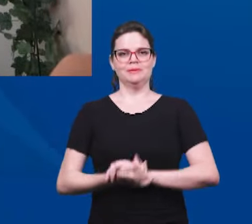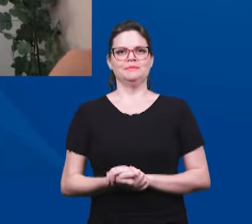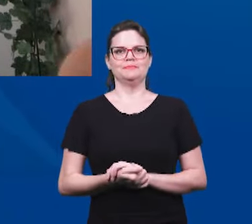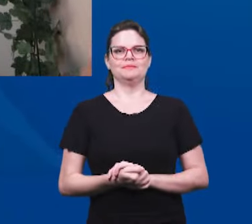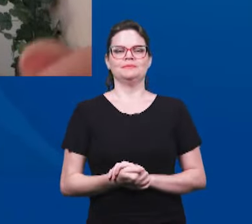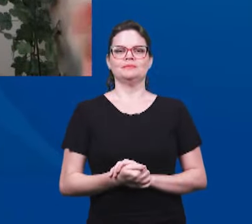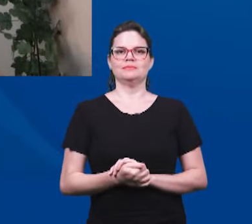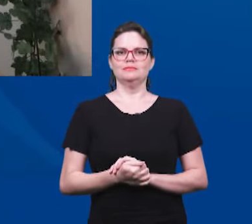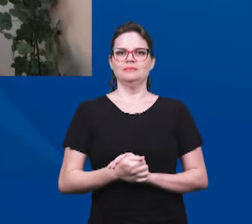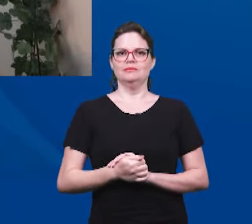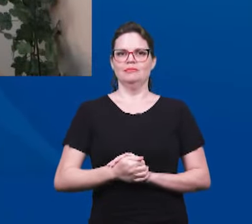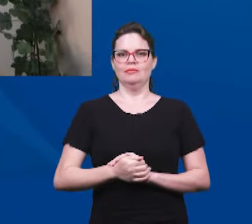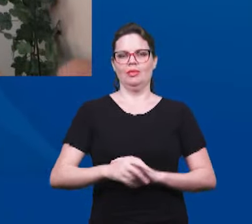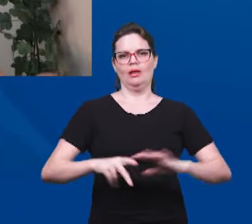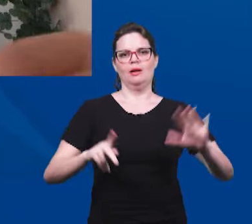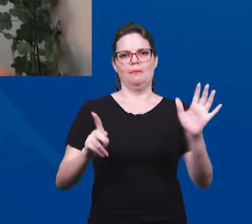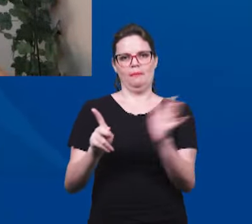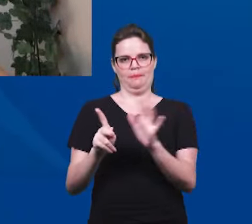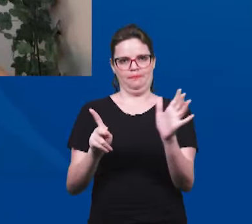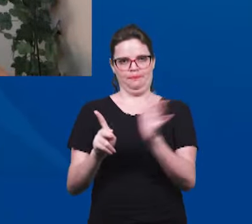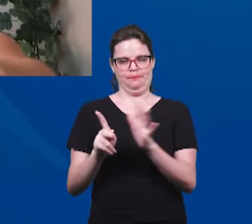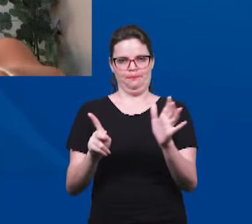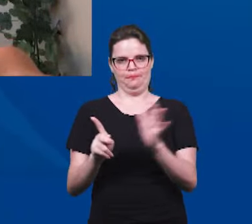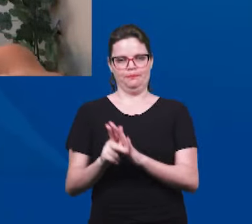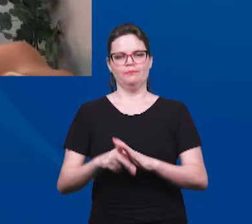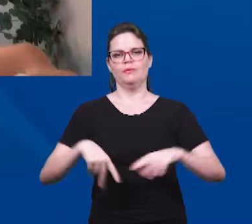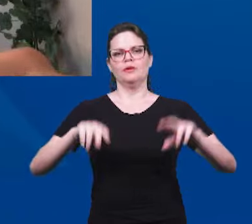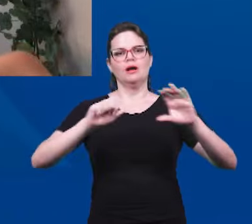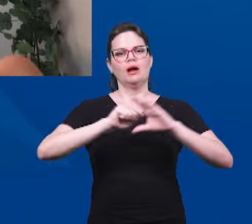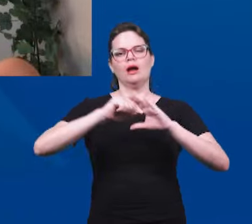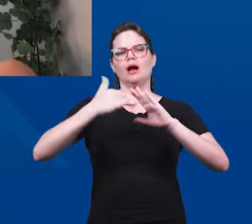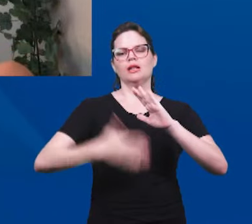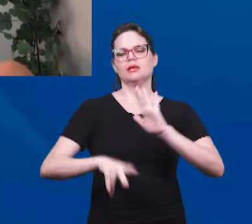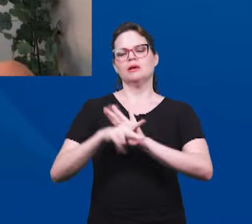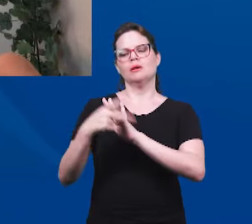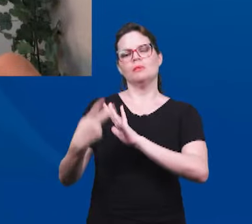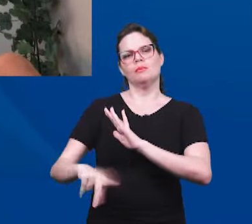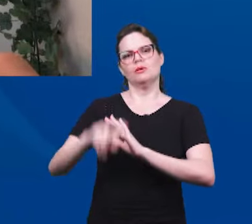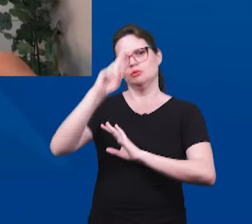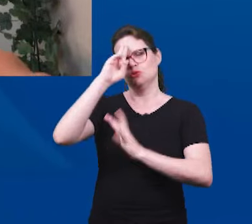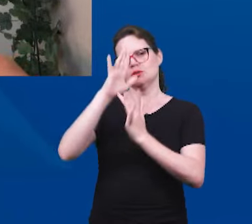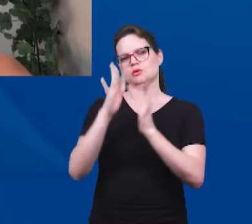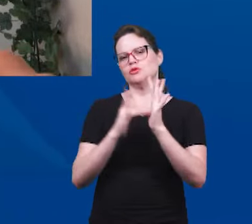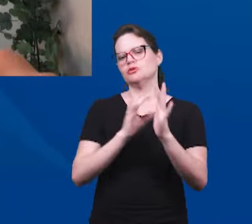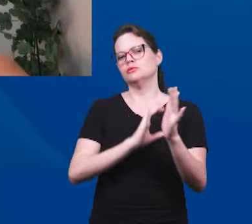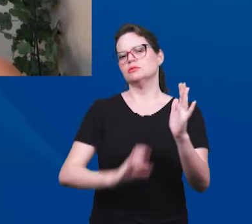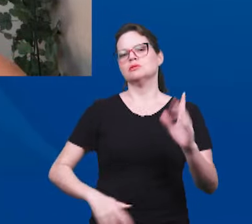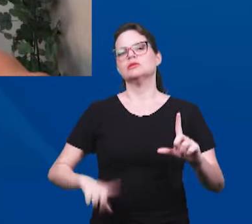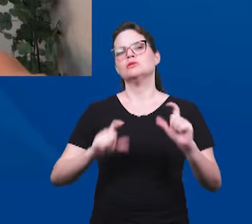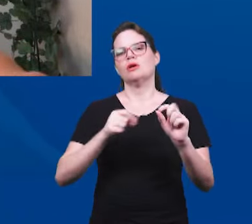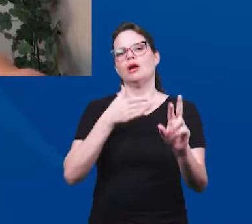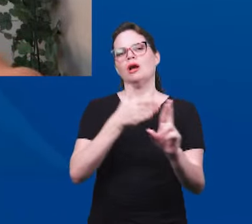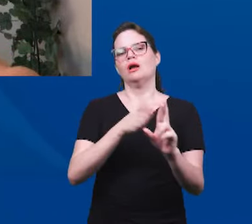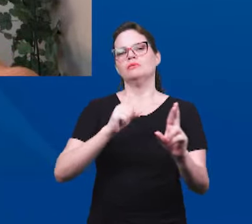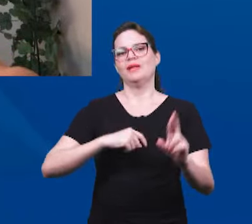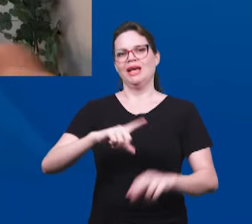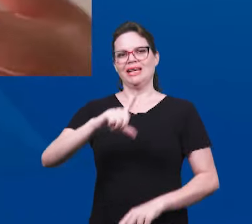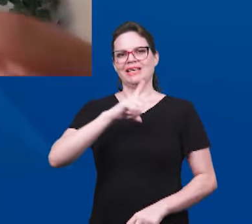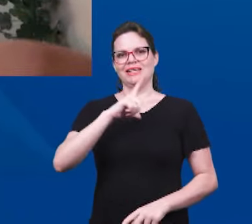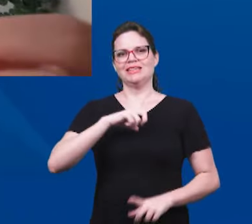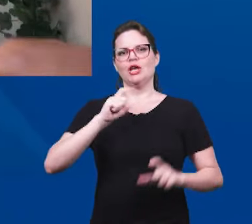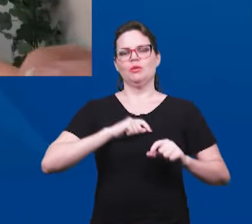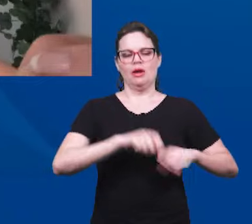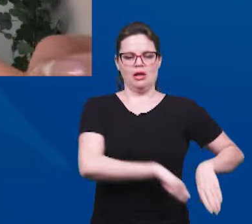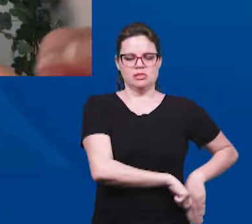Na carta de Pérgamo o título glorioso que se refere ao Senhor Jesus é Aquele que tem a espada aguda